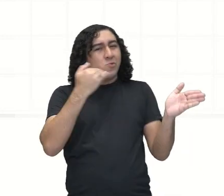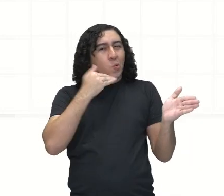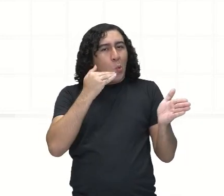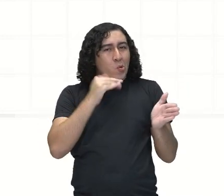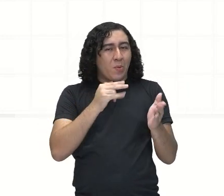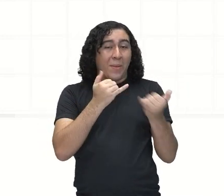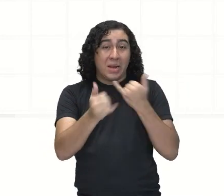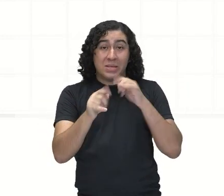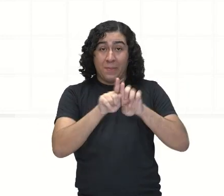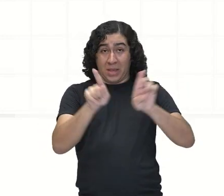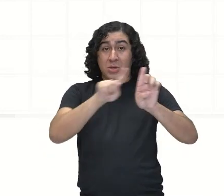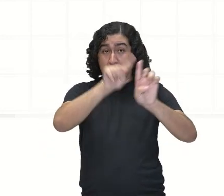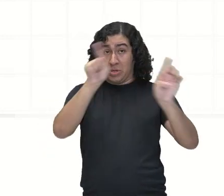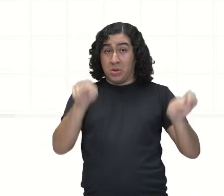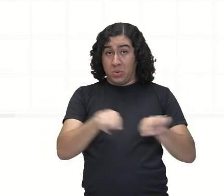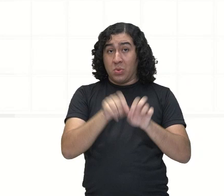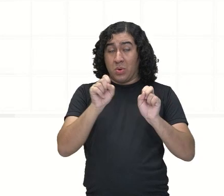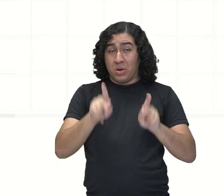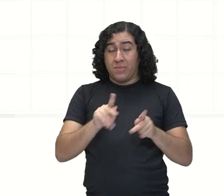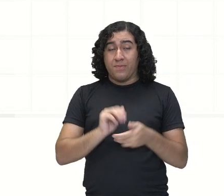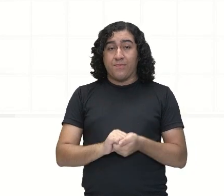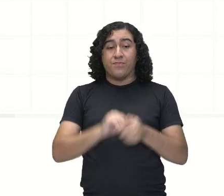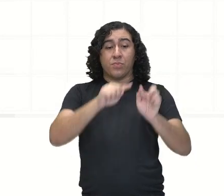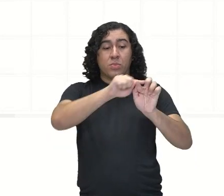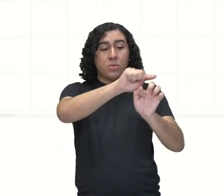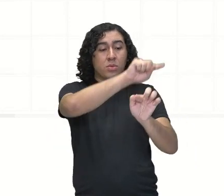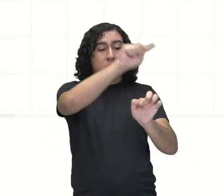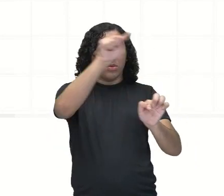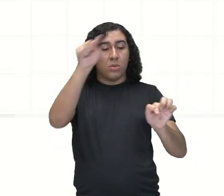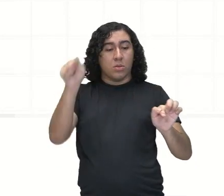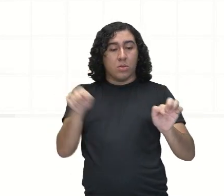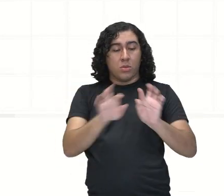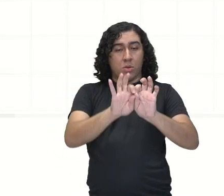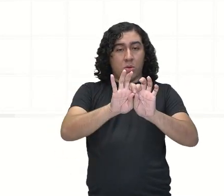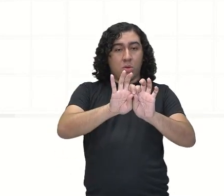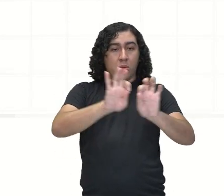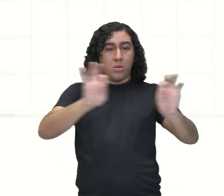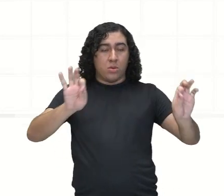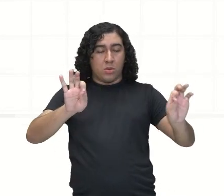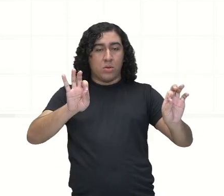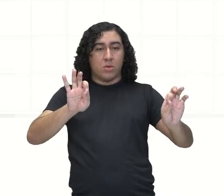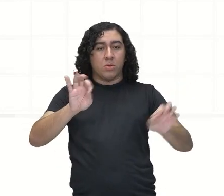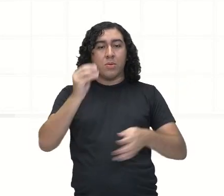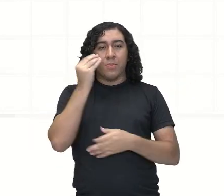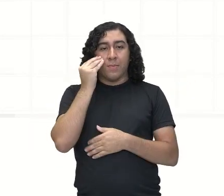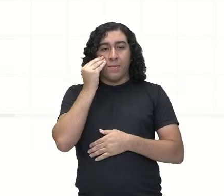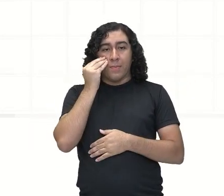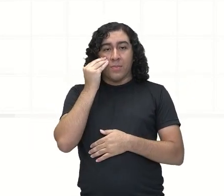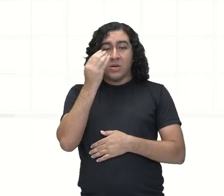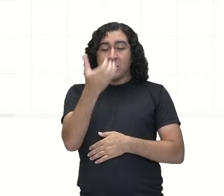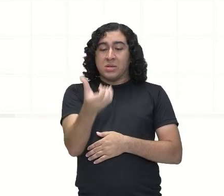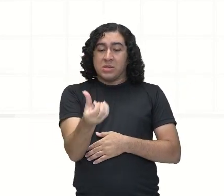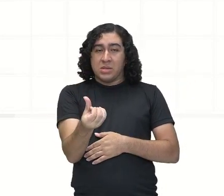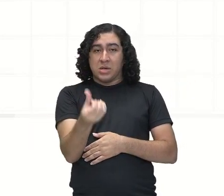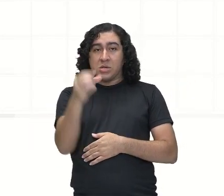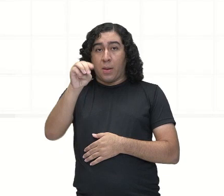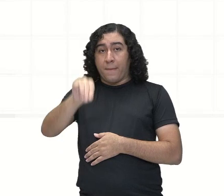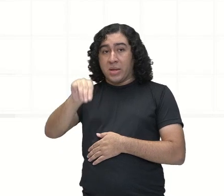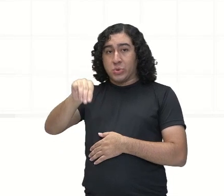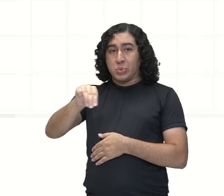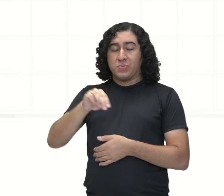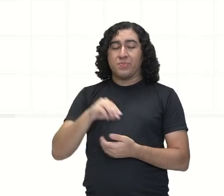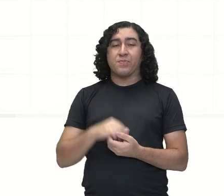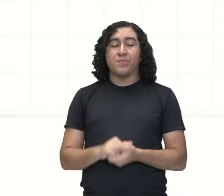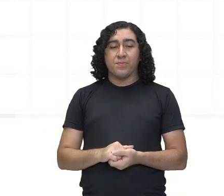tá bom? Ele tem um diâmetro de 6 metros. Tá aqui, ó. Um diâmetro de 6 metros.